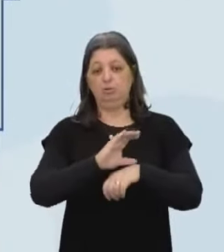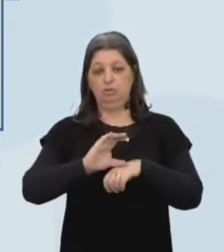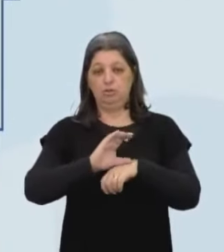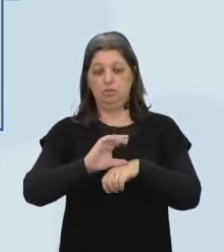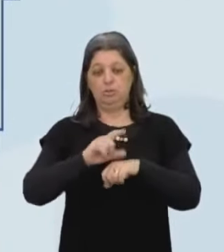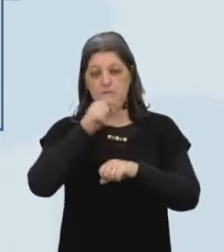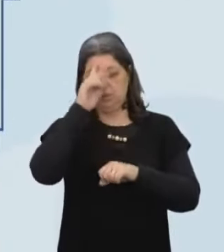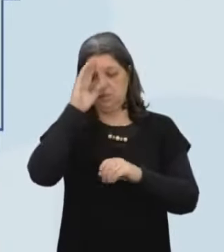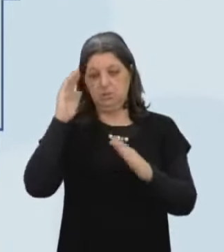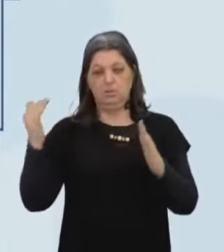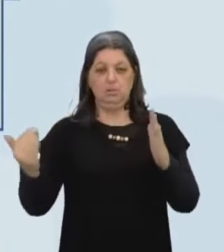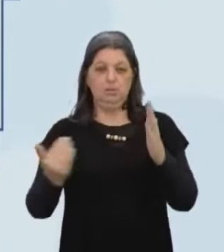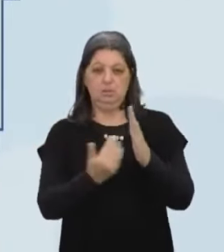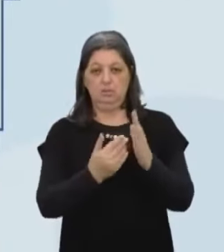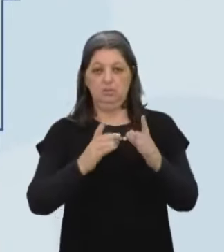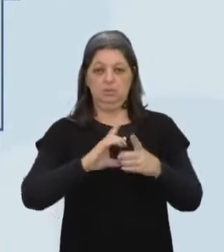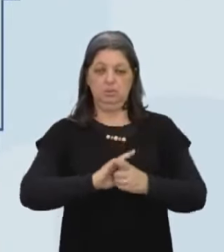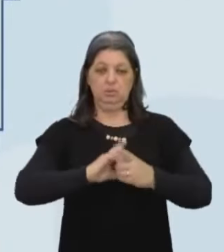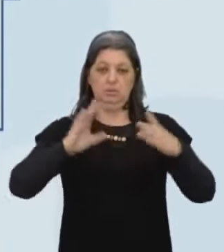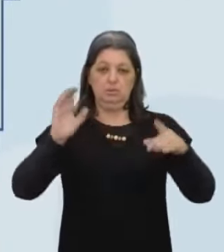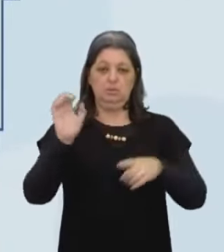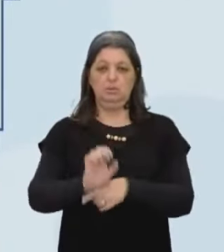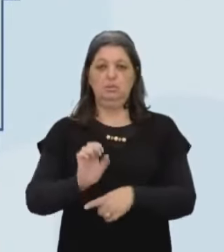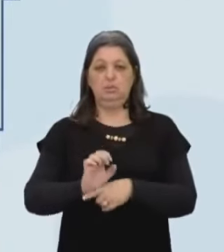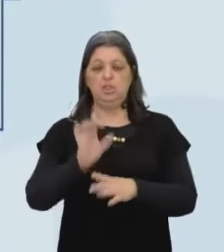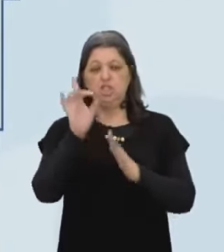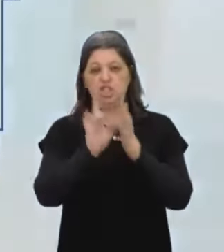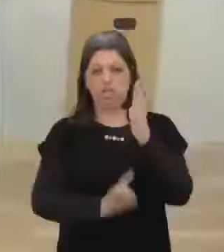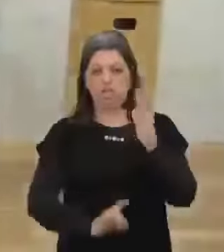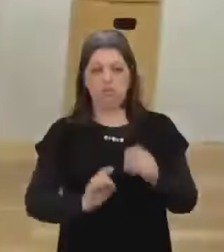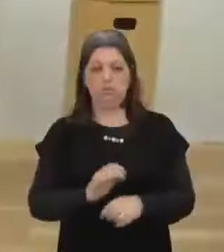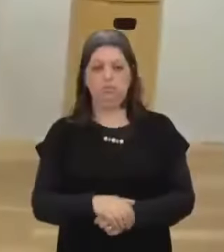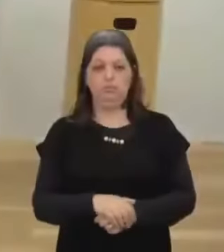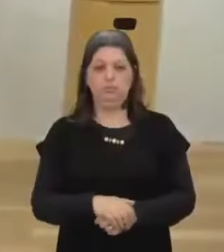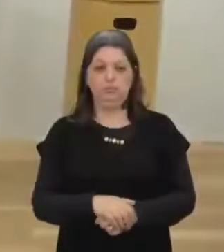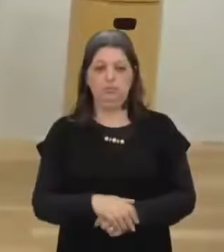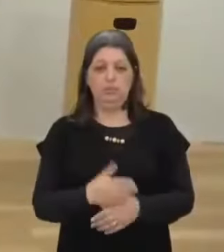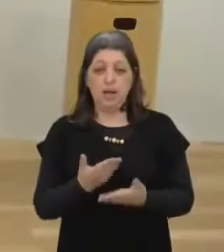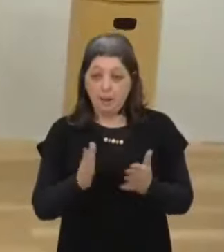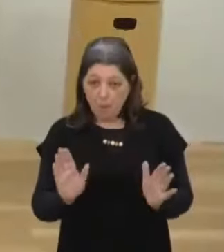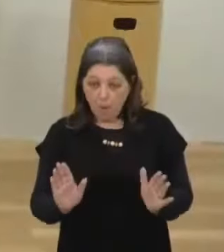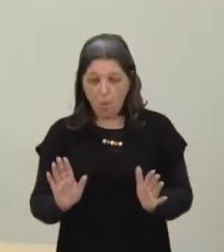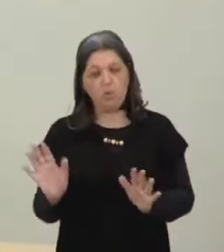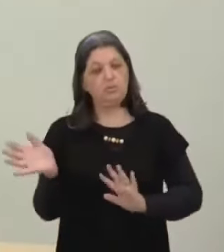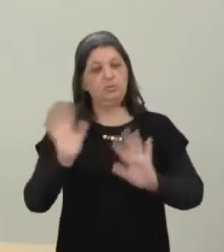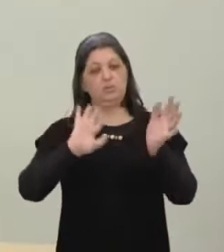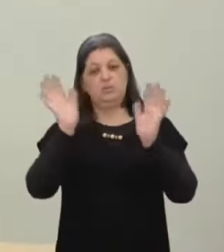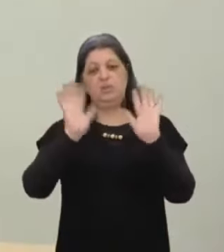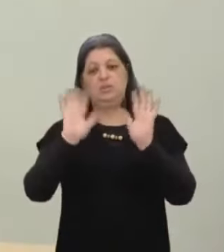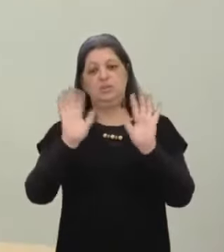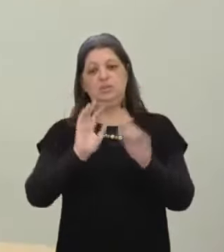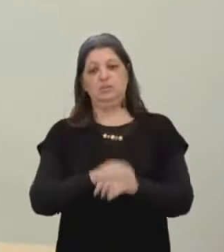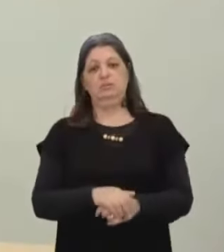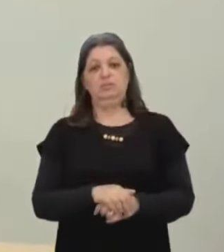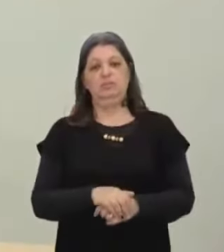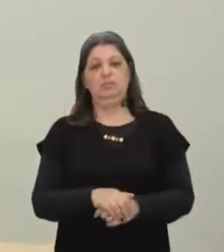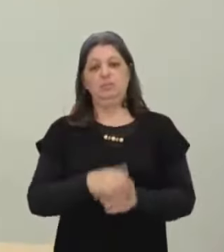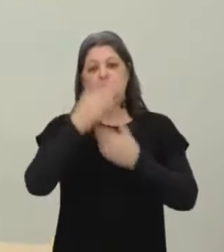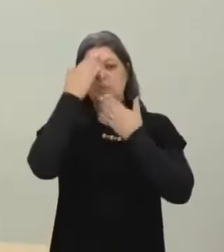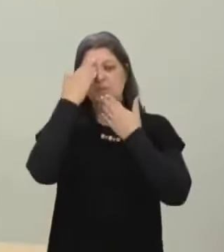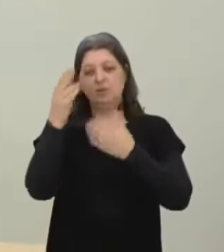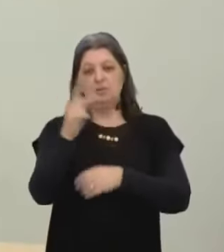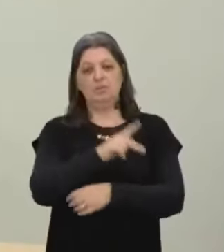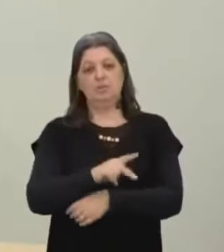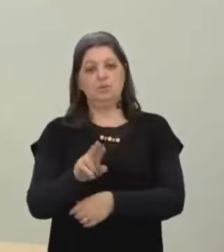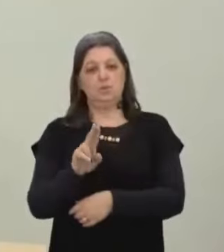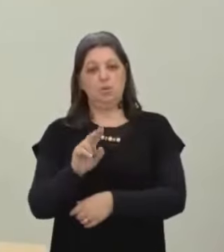Num ambiente De estado democrático De direito Janas Acabou Janas Manda um tchau Para a galera Tchau tchau Inclusive quero agradecer Para